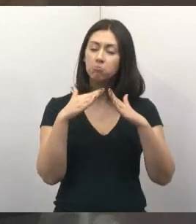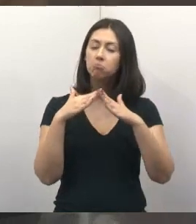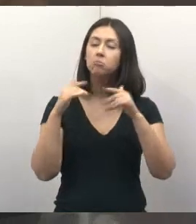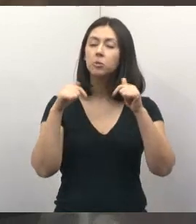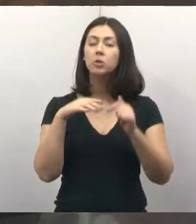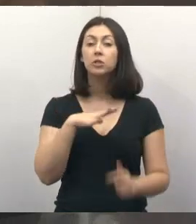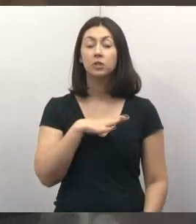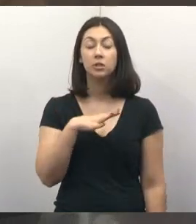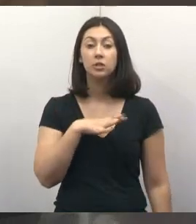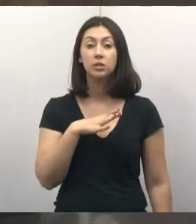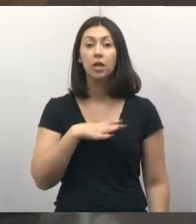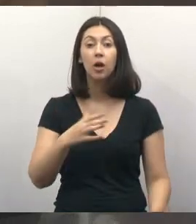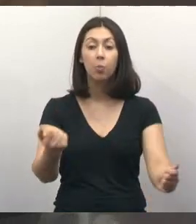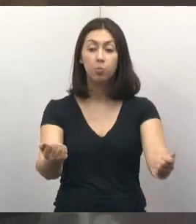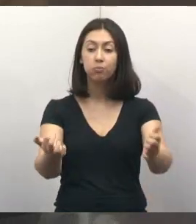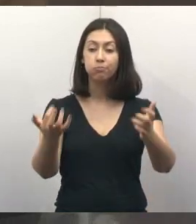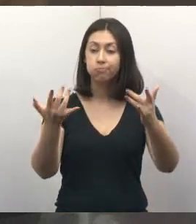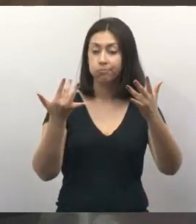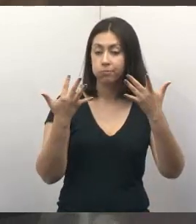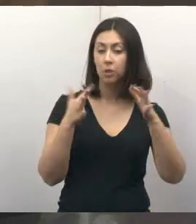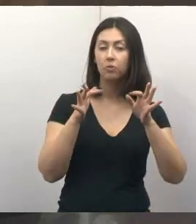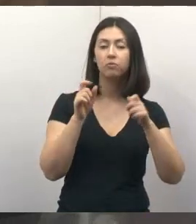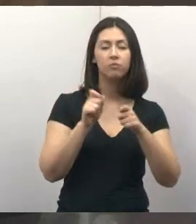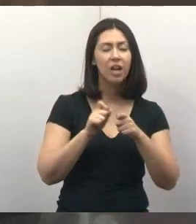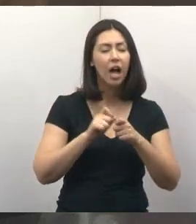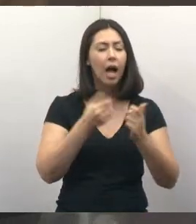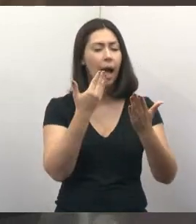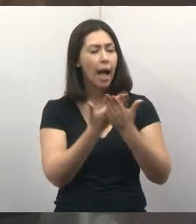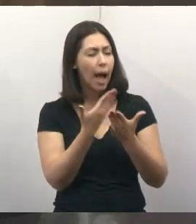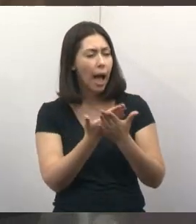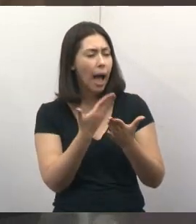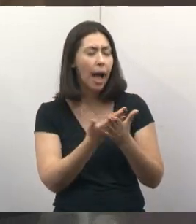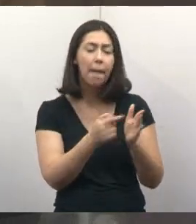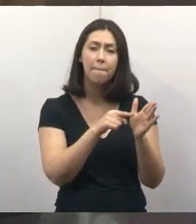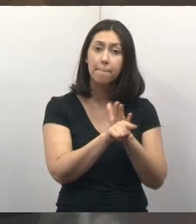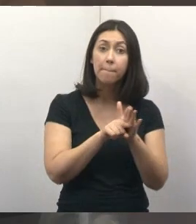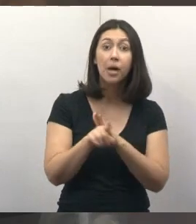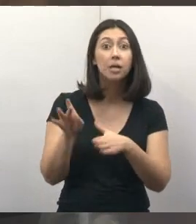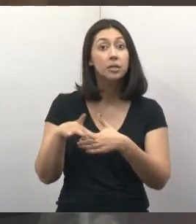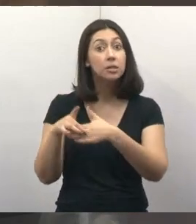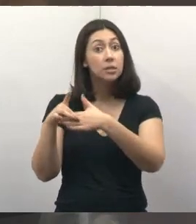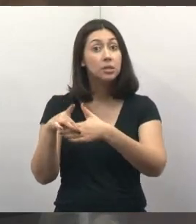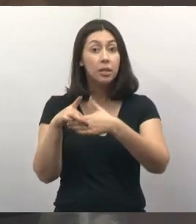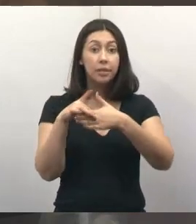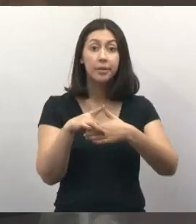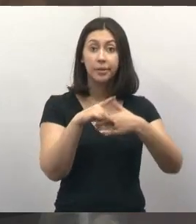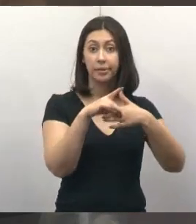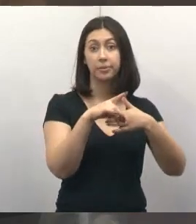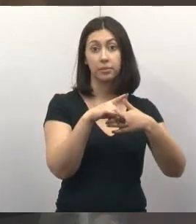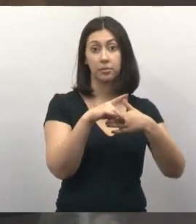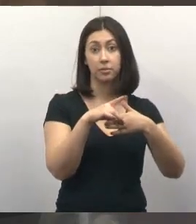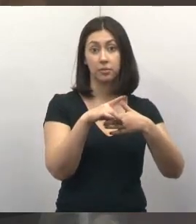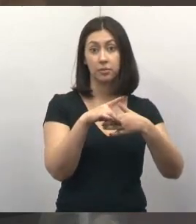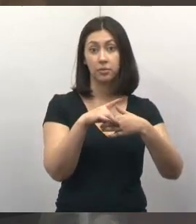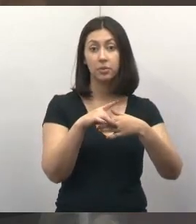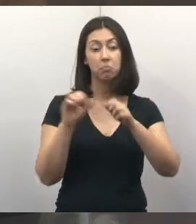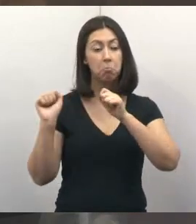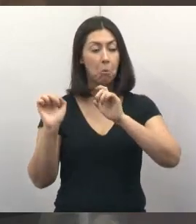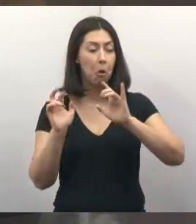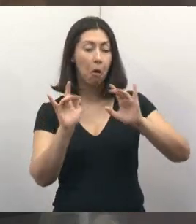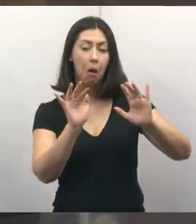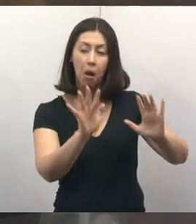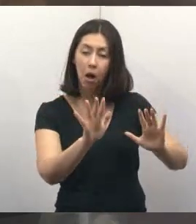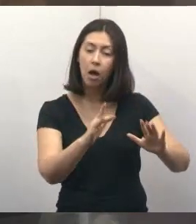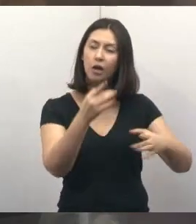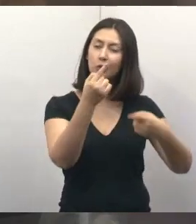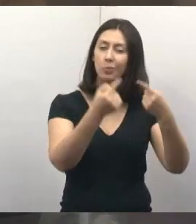cidade, compareceram, fizeram, estudaram, liderança da cidade, foram nesse plano,